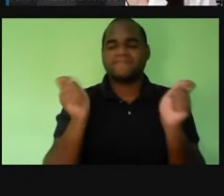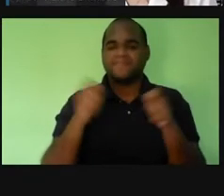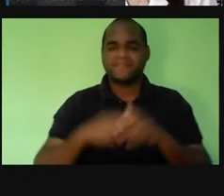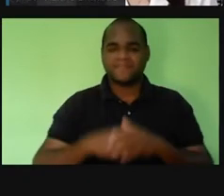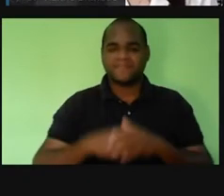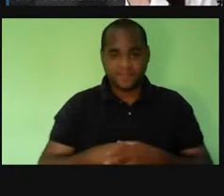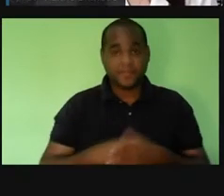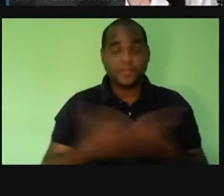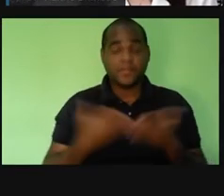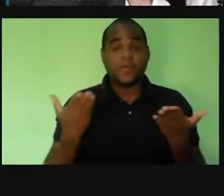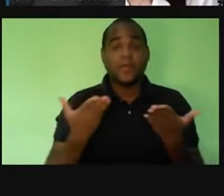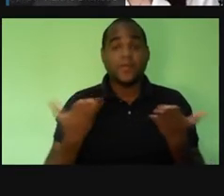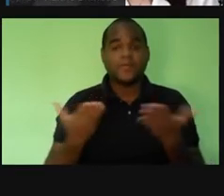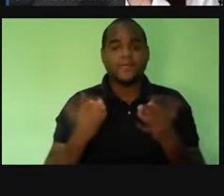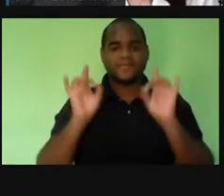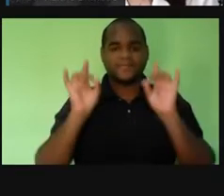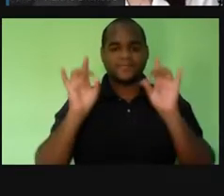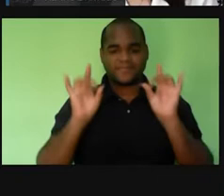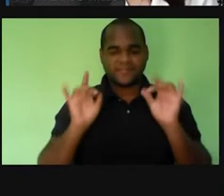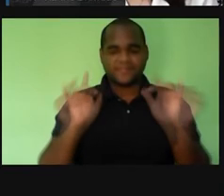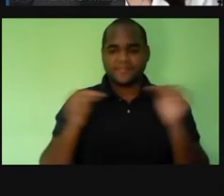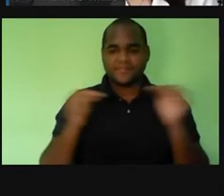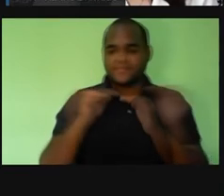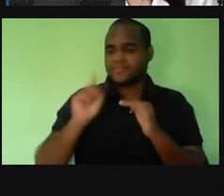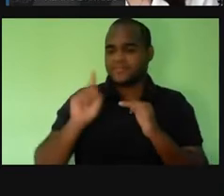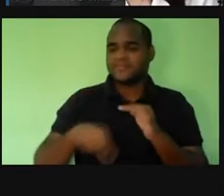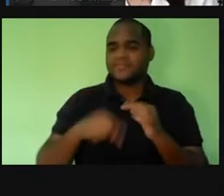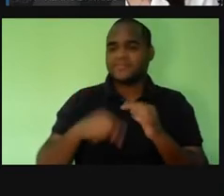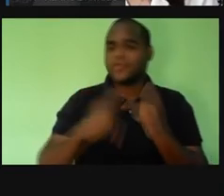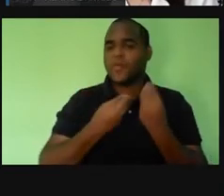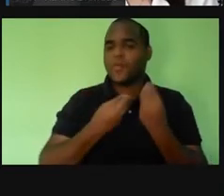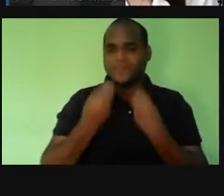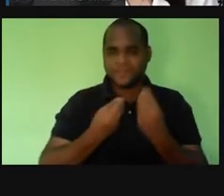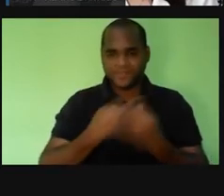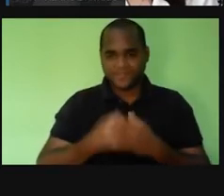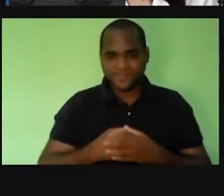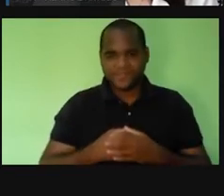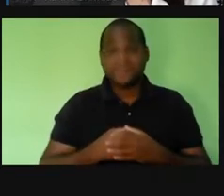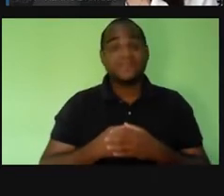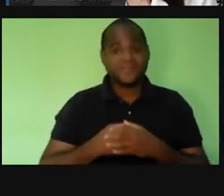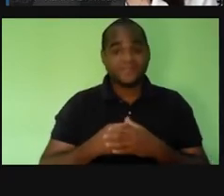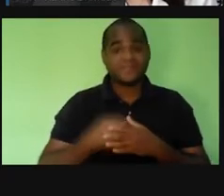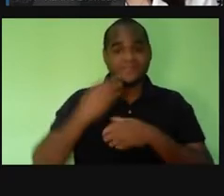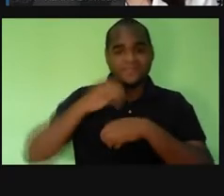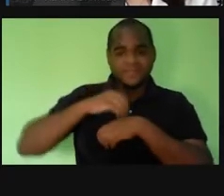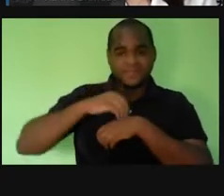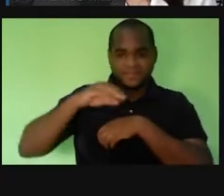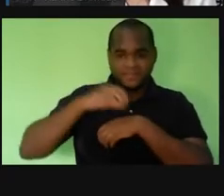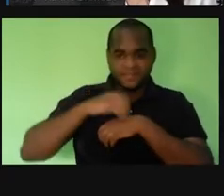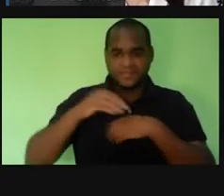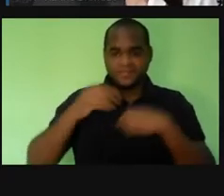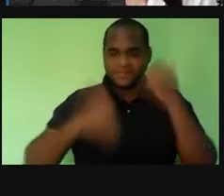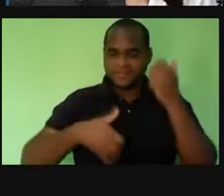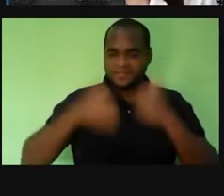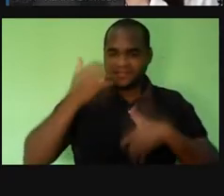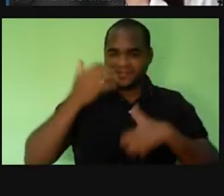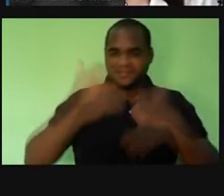Hoje, em especial, a gente vai trazer aqui como objetivo, né?